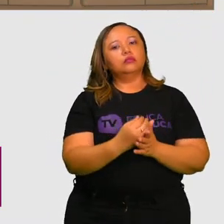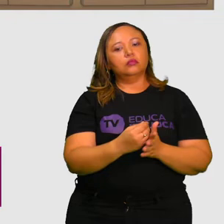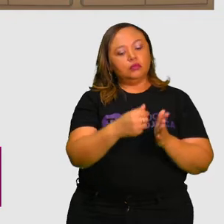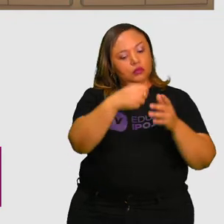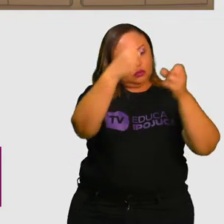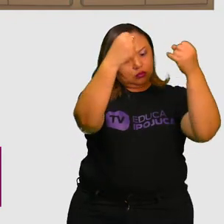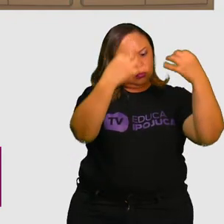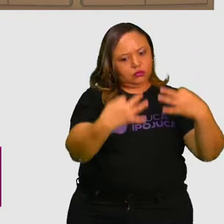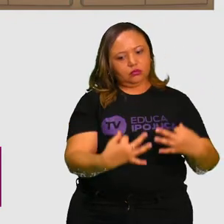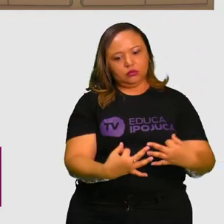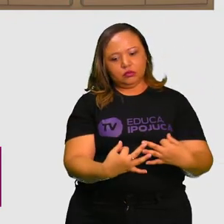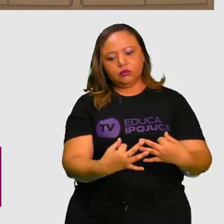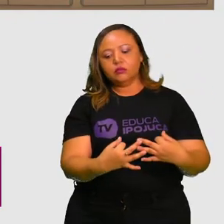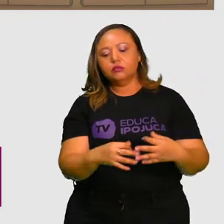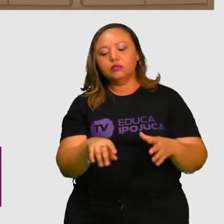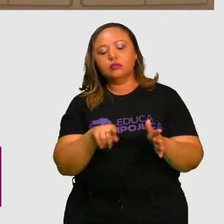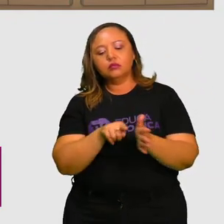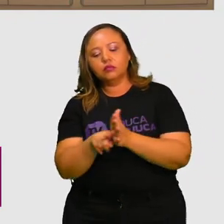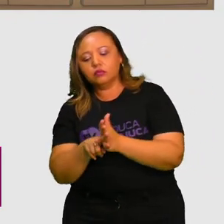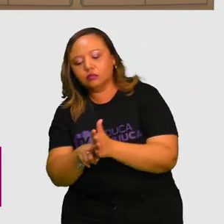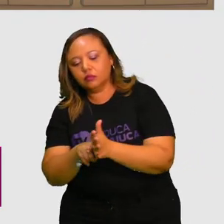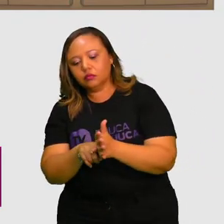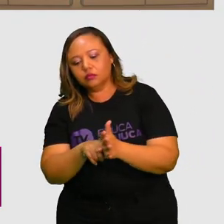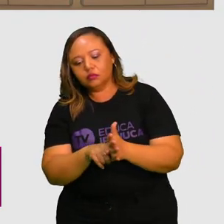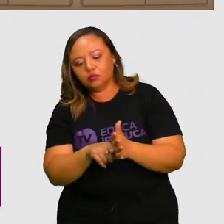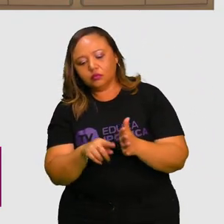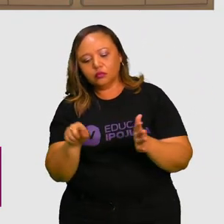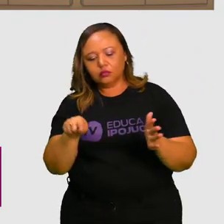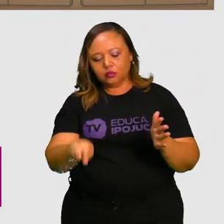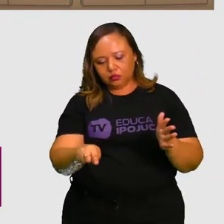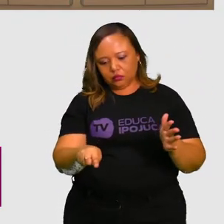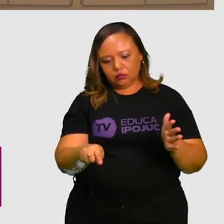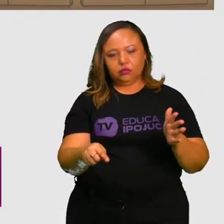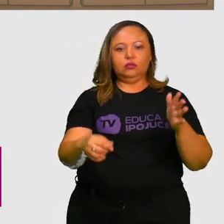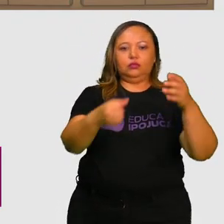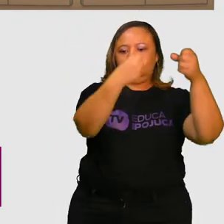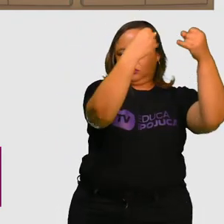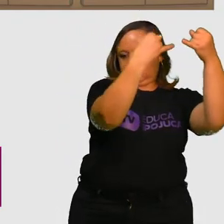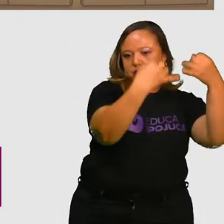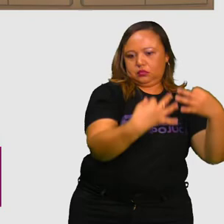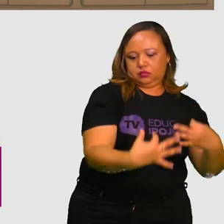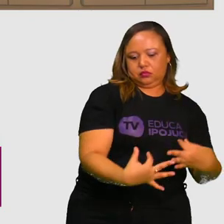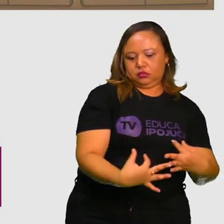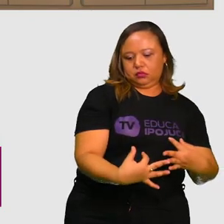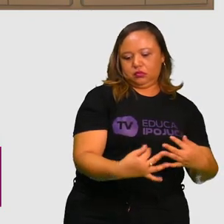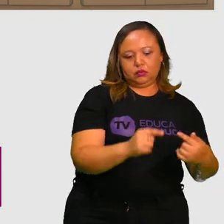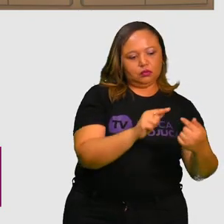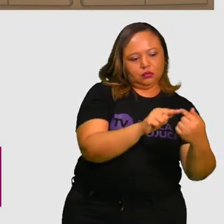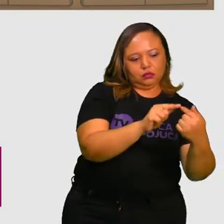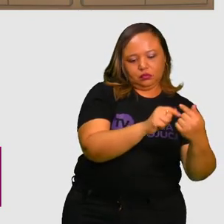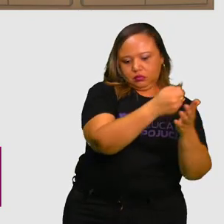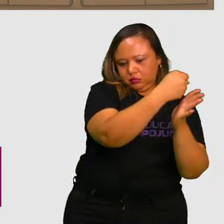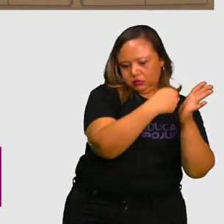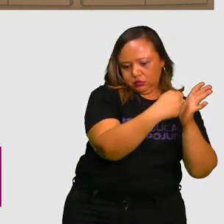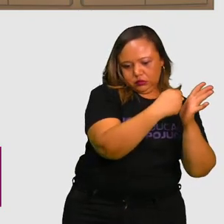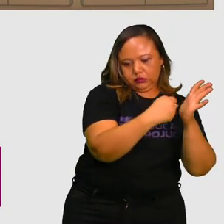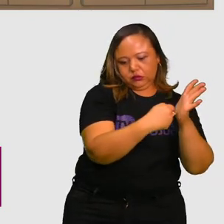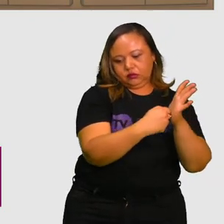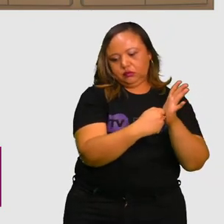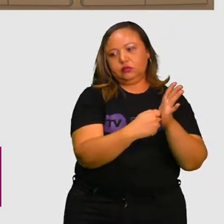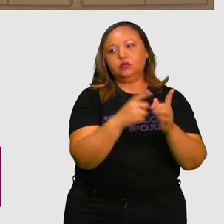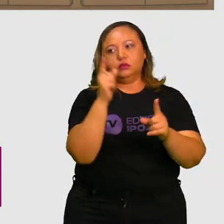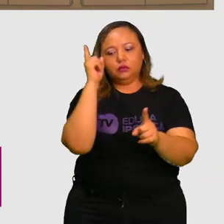argumentos que fundamentam a opinião do autor mediante os resultados da sua pesquisa. O objetivo dele é